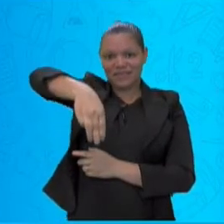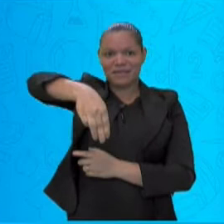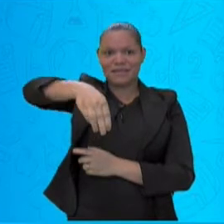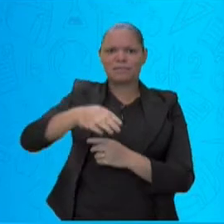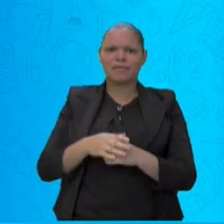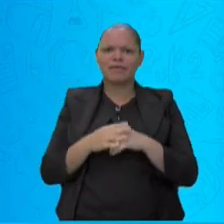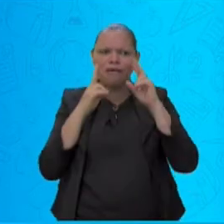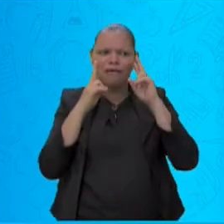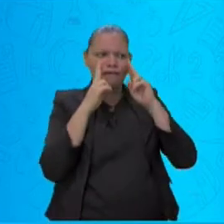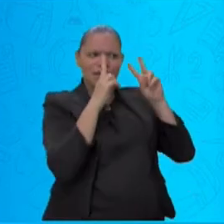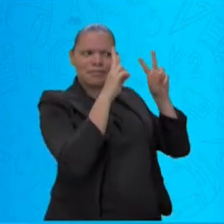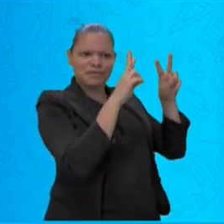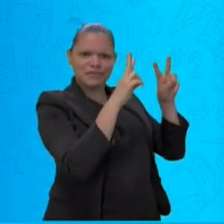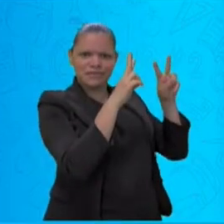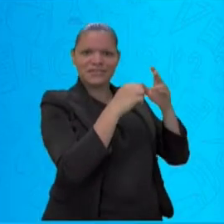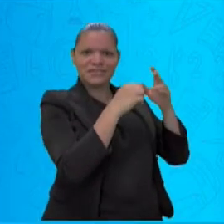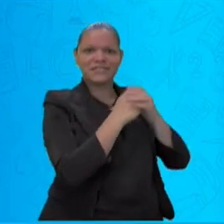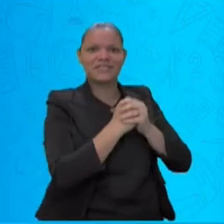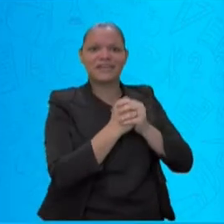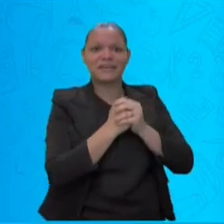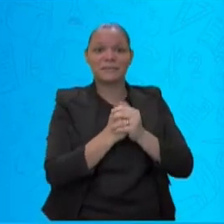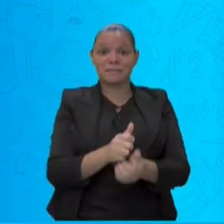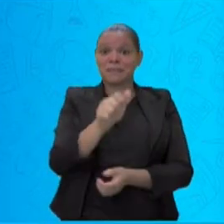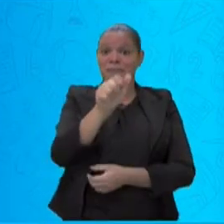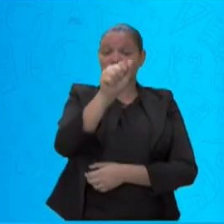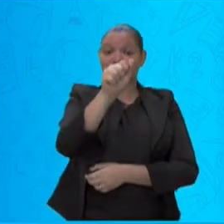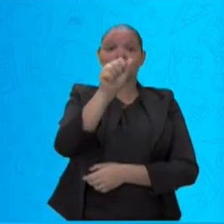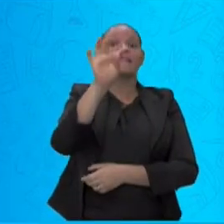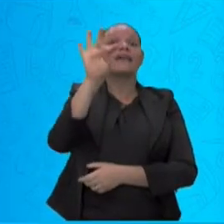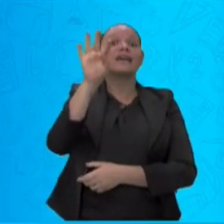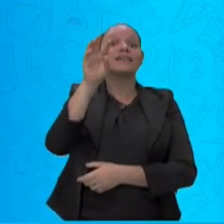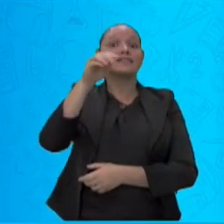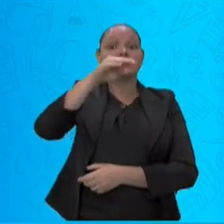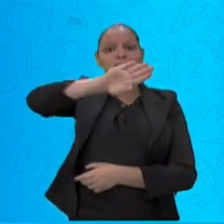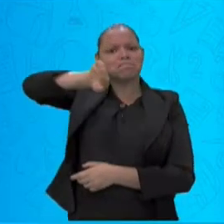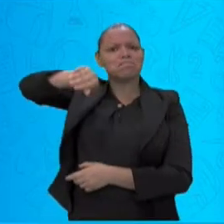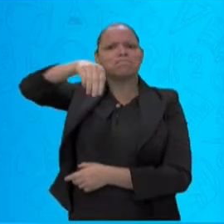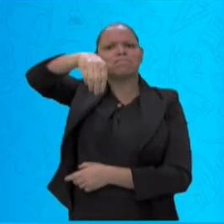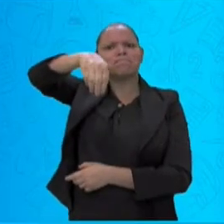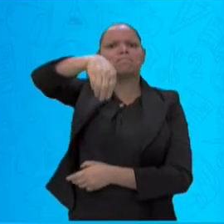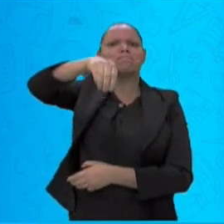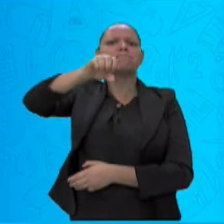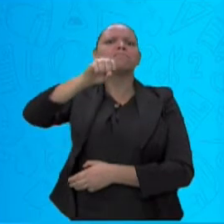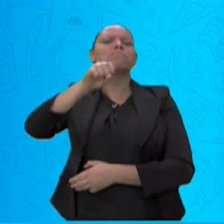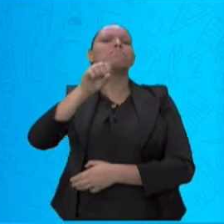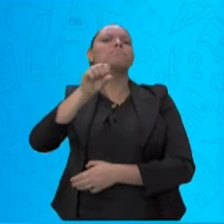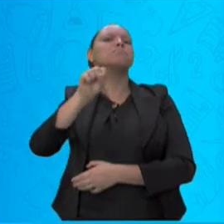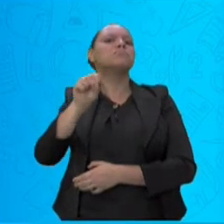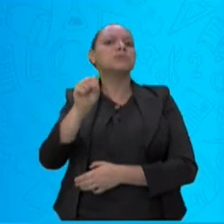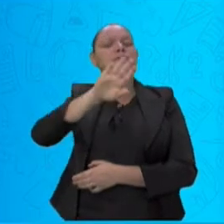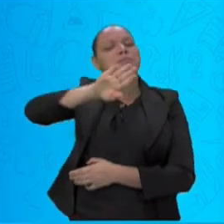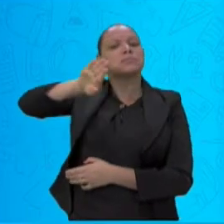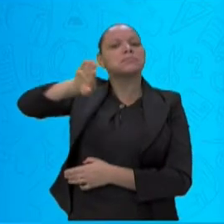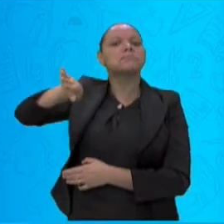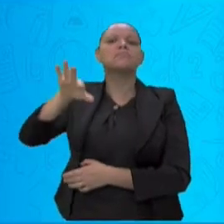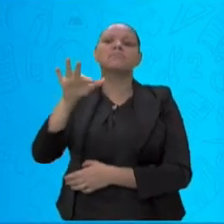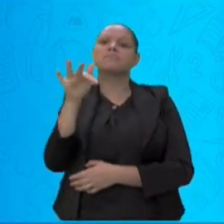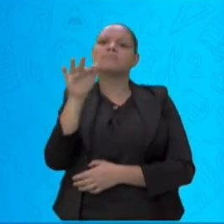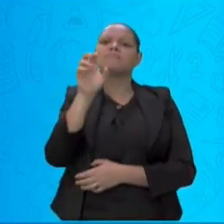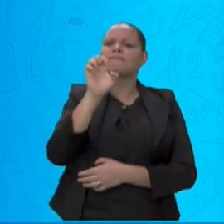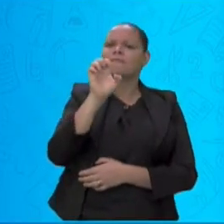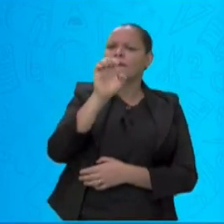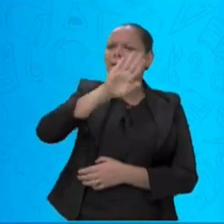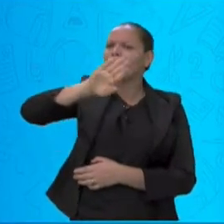At-mos-fe-ra. Cada um numa sílaba, ele é